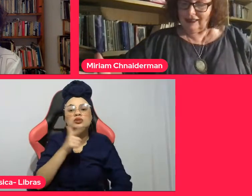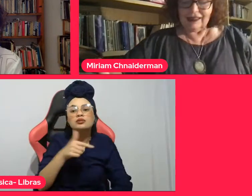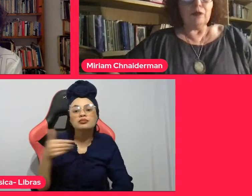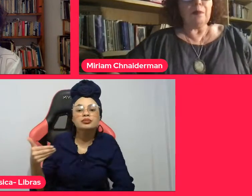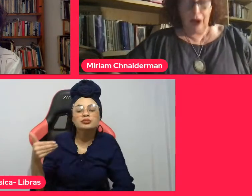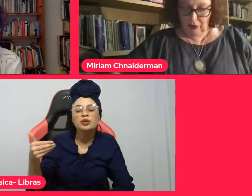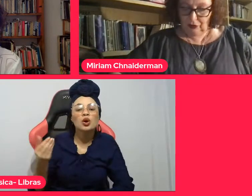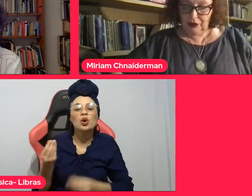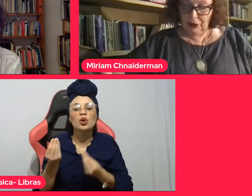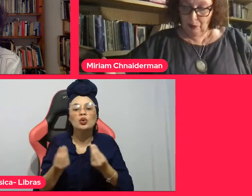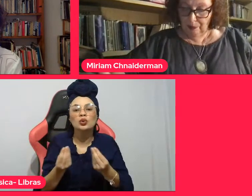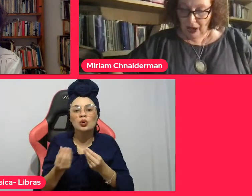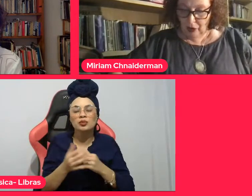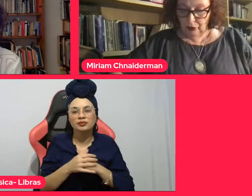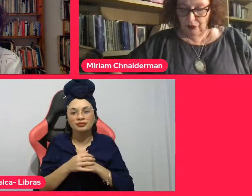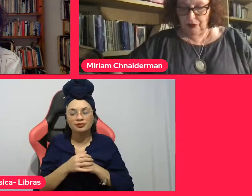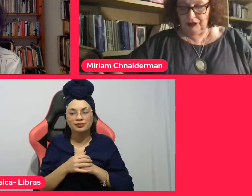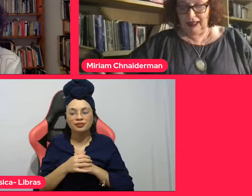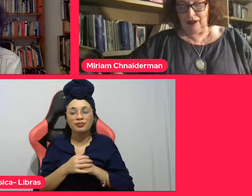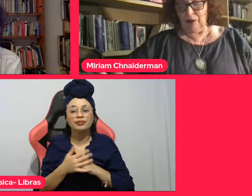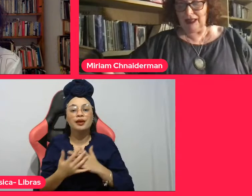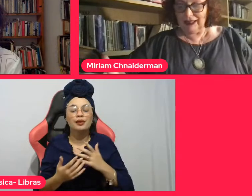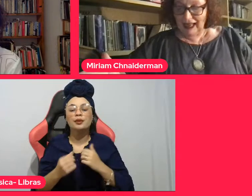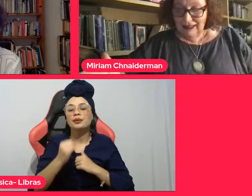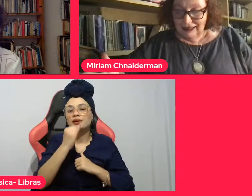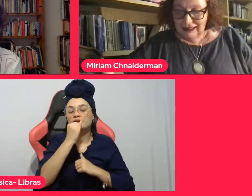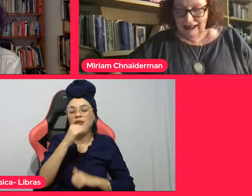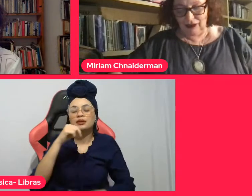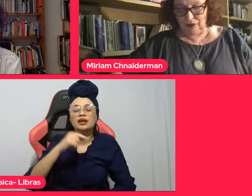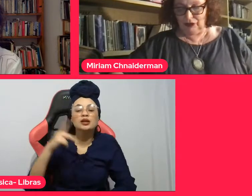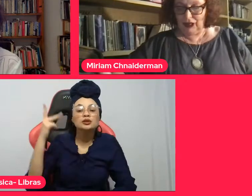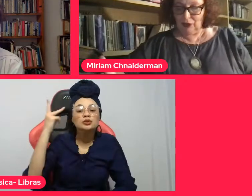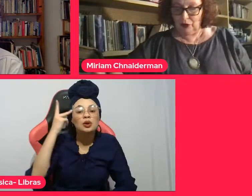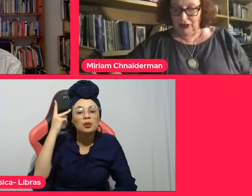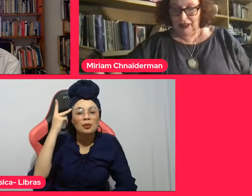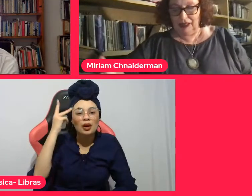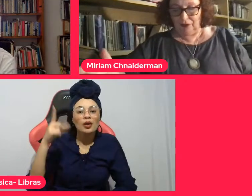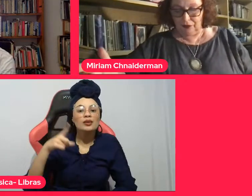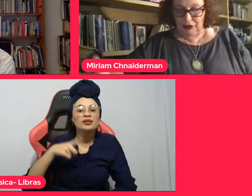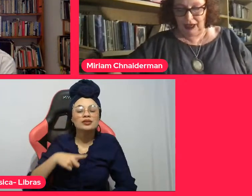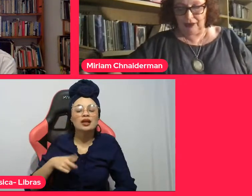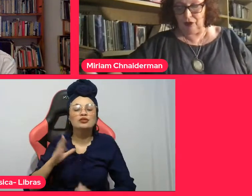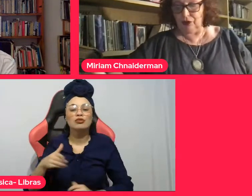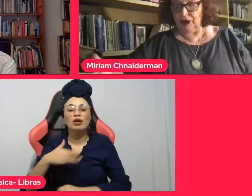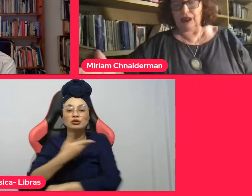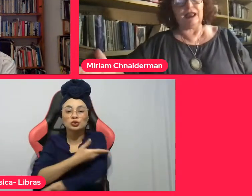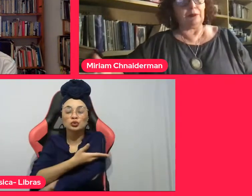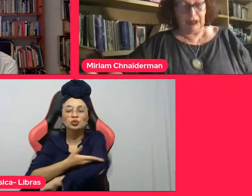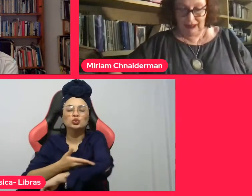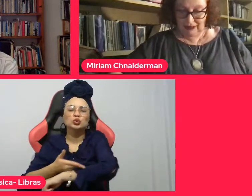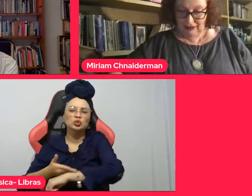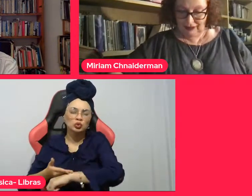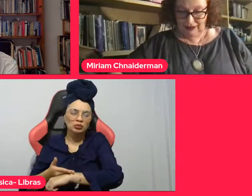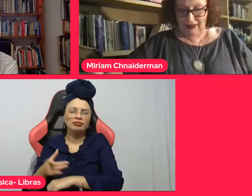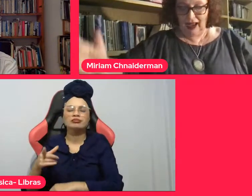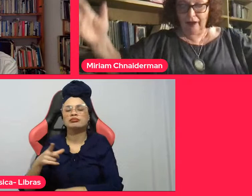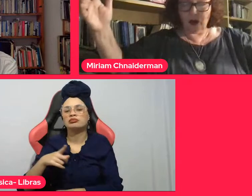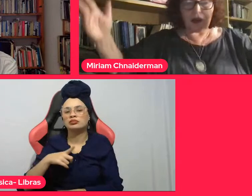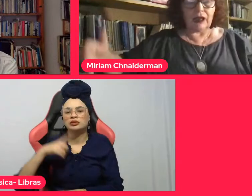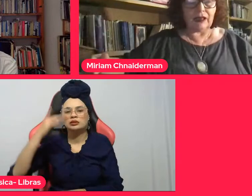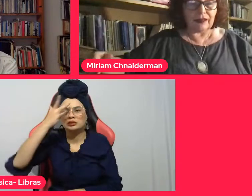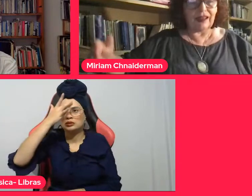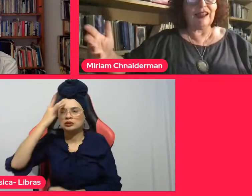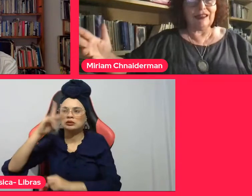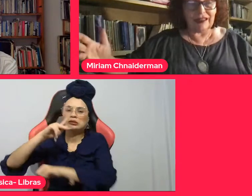aí entra São Paulo. São Paulo tem uma tradição de acolher refugiados e imigrantes,